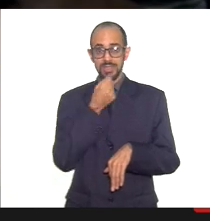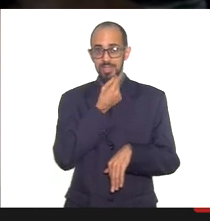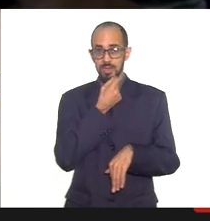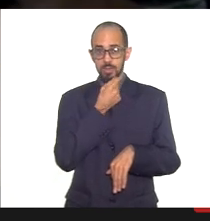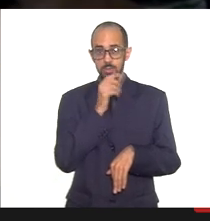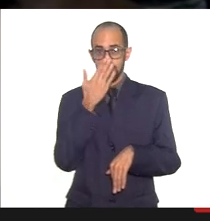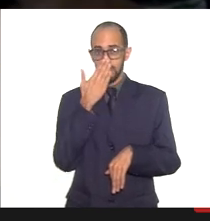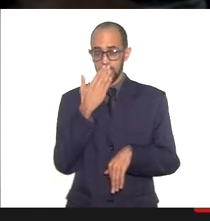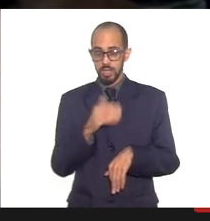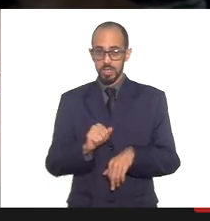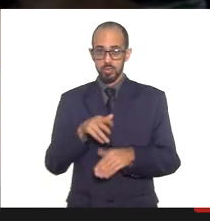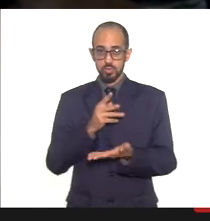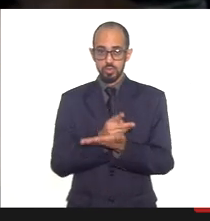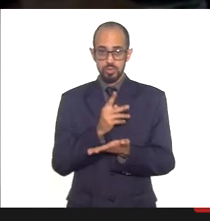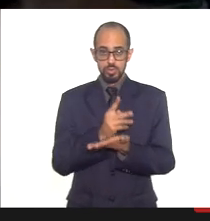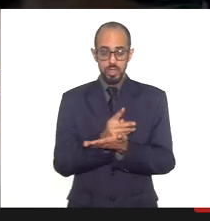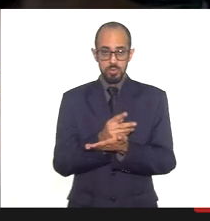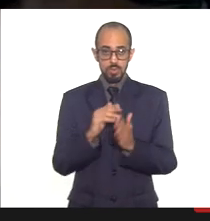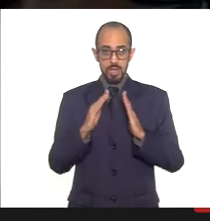da Federação.